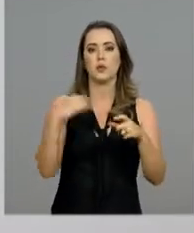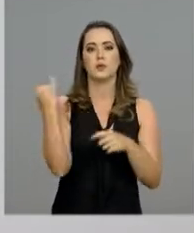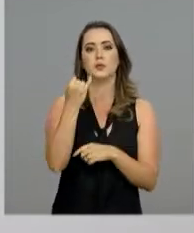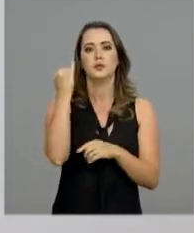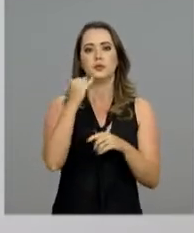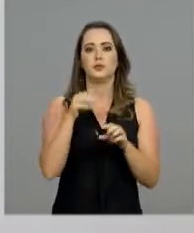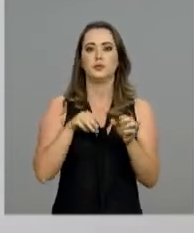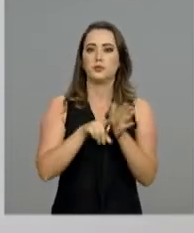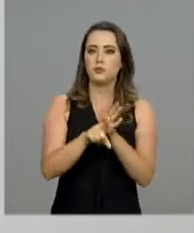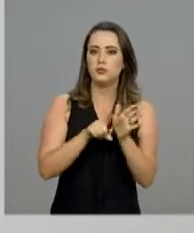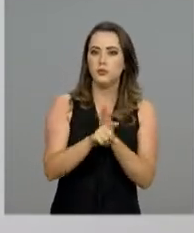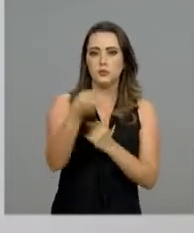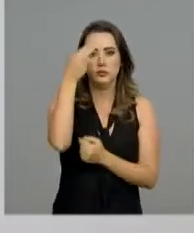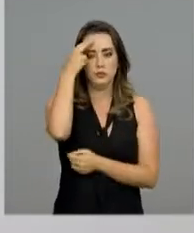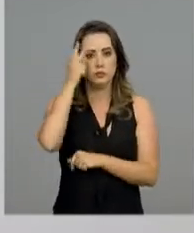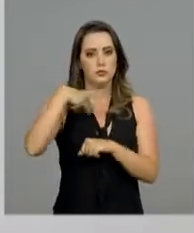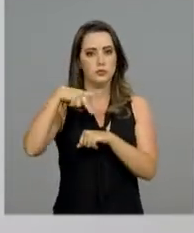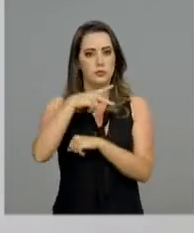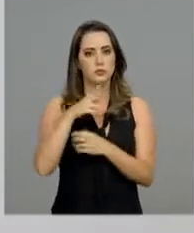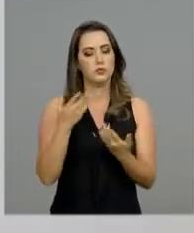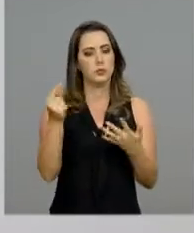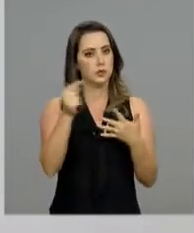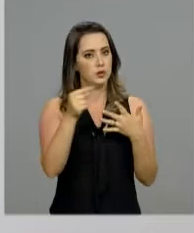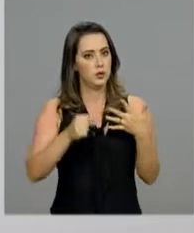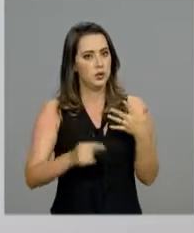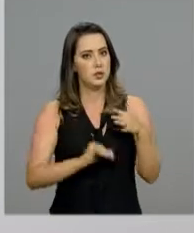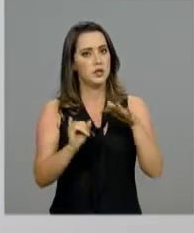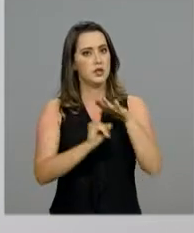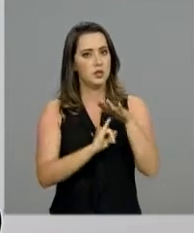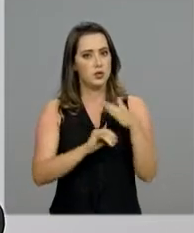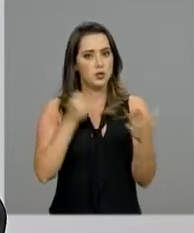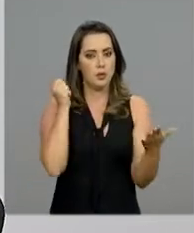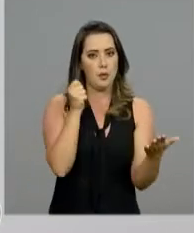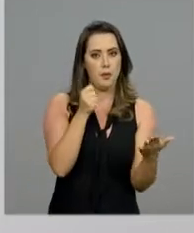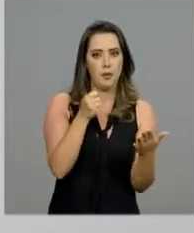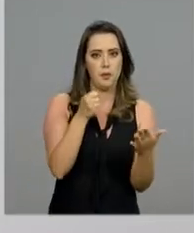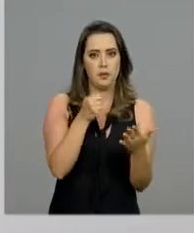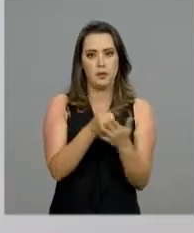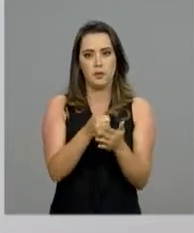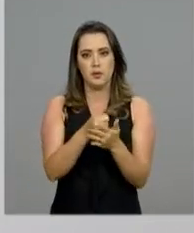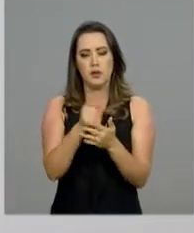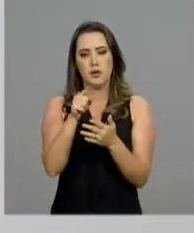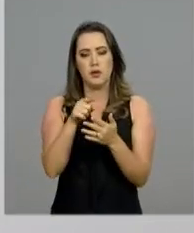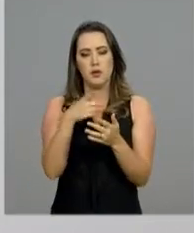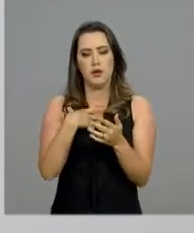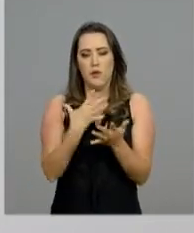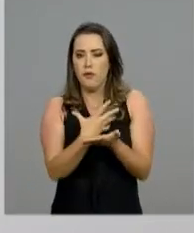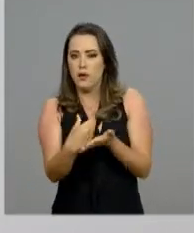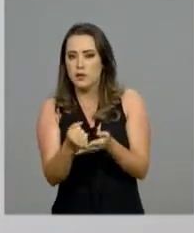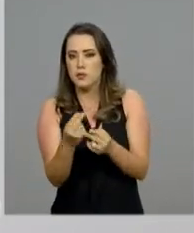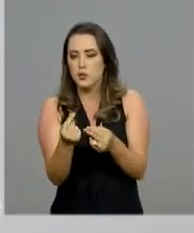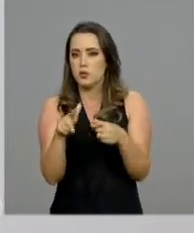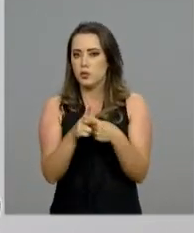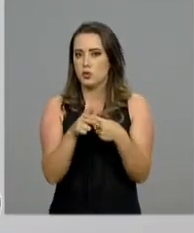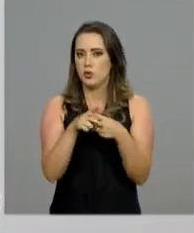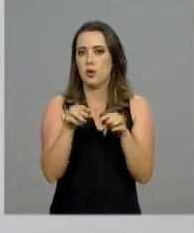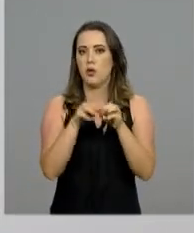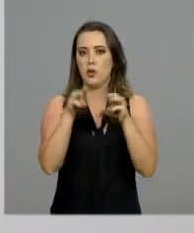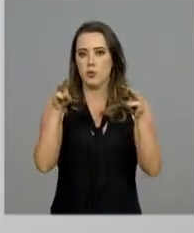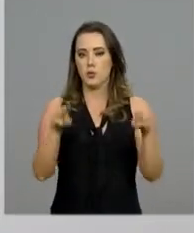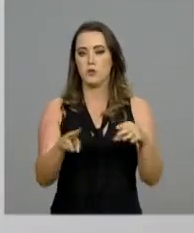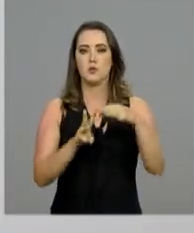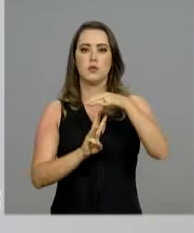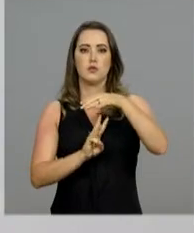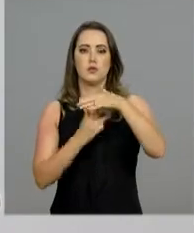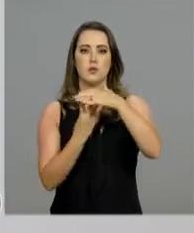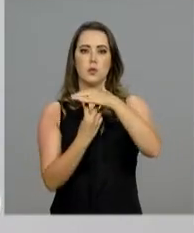pesquisa e cultura do país. Entre as instituições que devem ser beneficiadas está o Museu Nacional do Rio de Janeiro, que foi